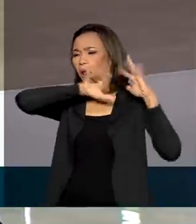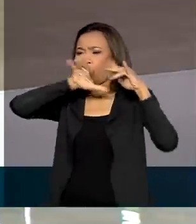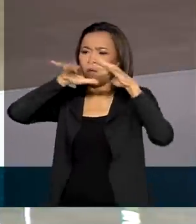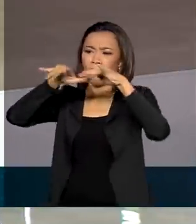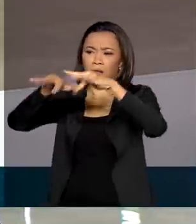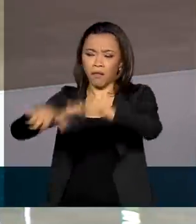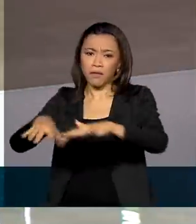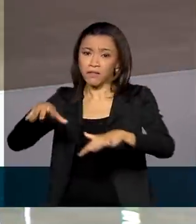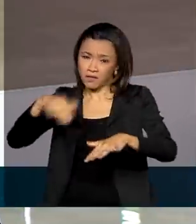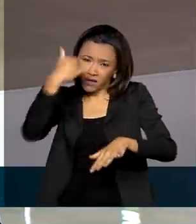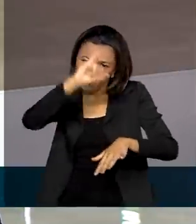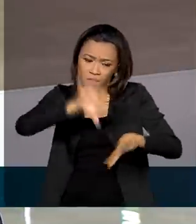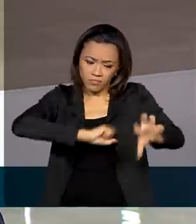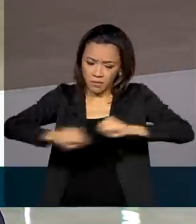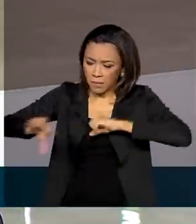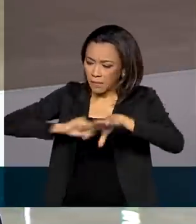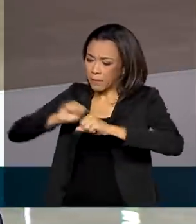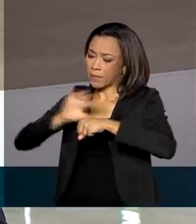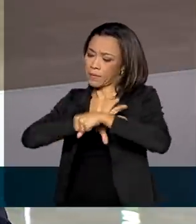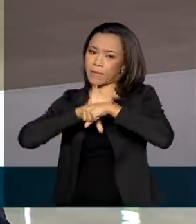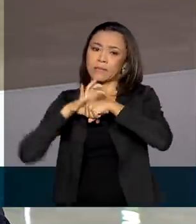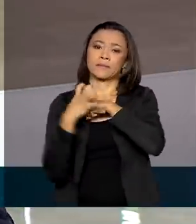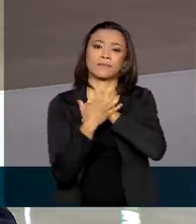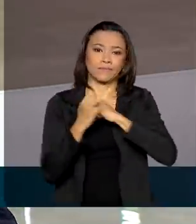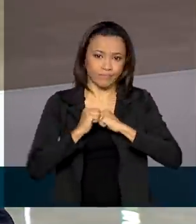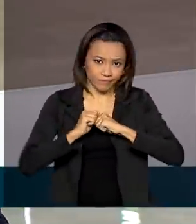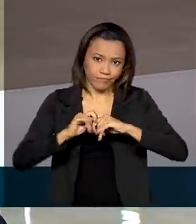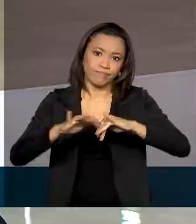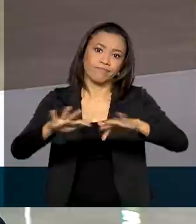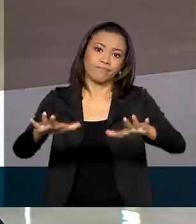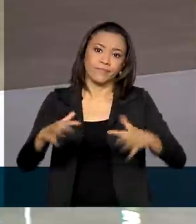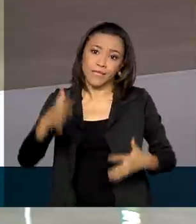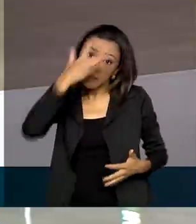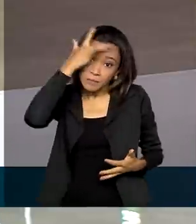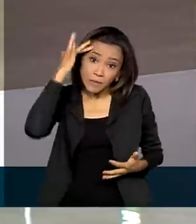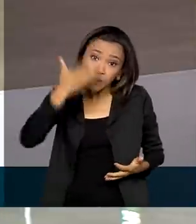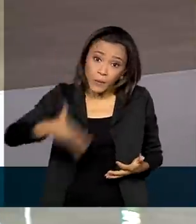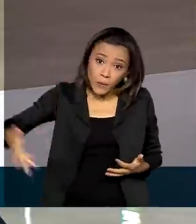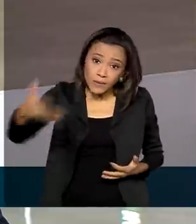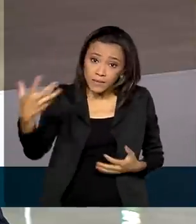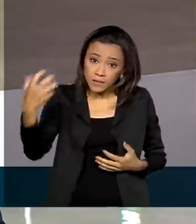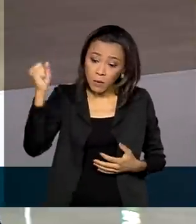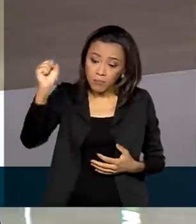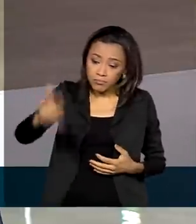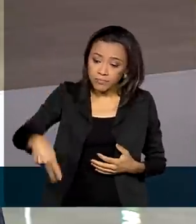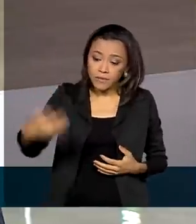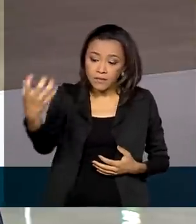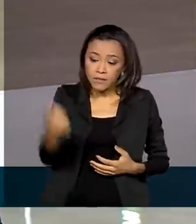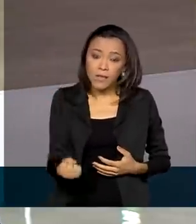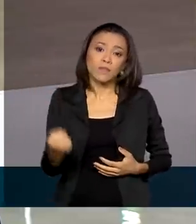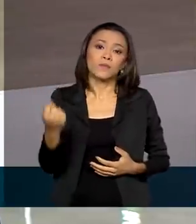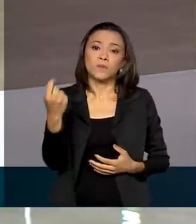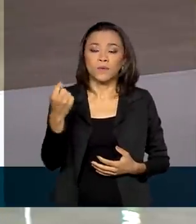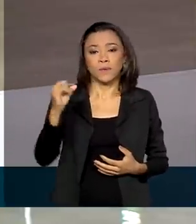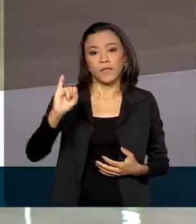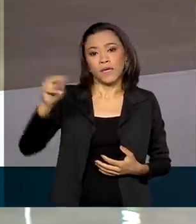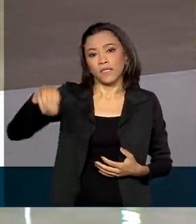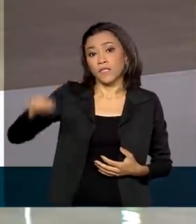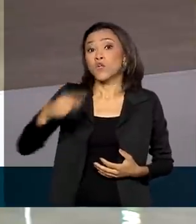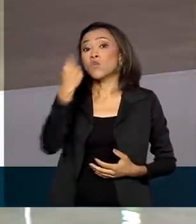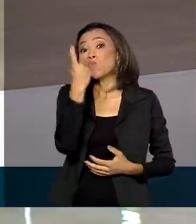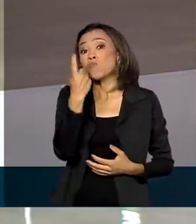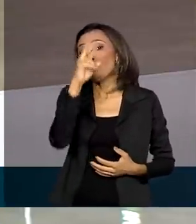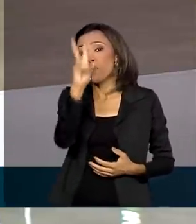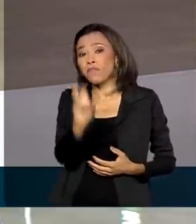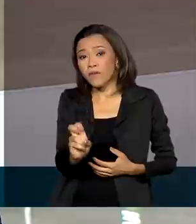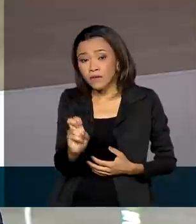possibilidade de contagem pelo Covid-19 dos beneficiários do INSS que normalmente, uma vez por ano, vão às agências para